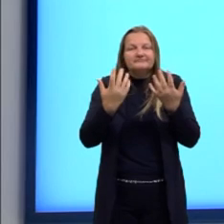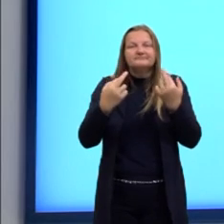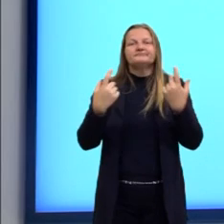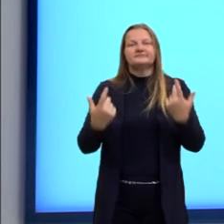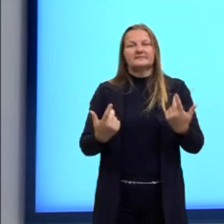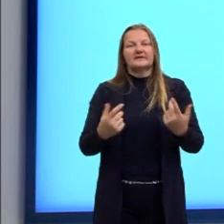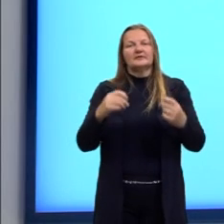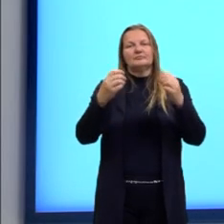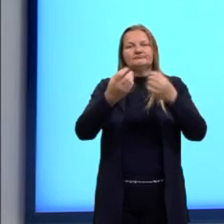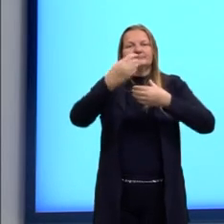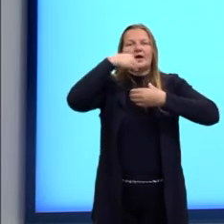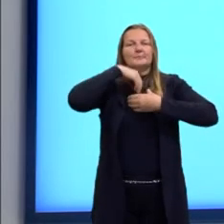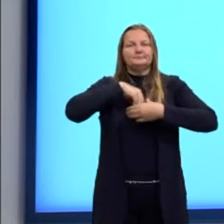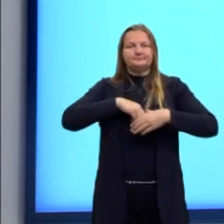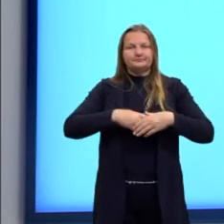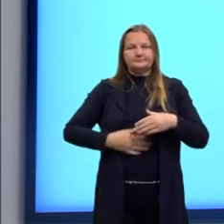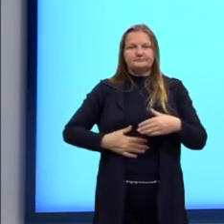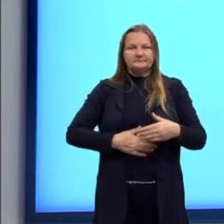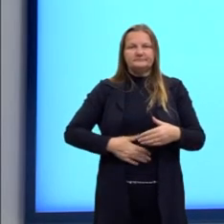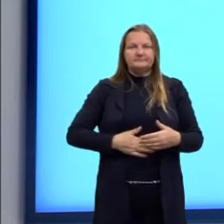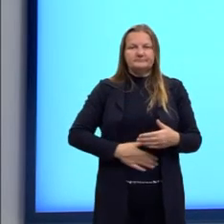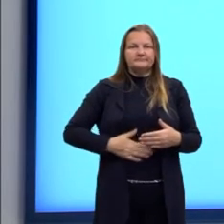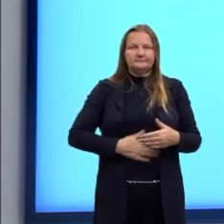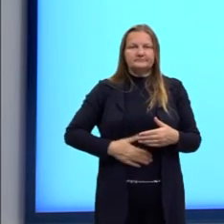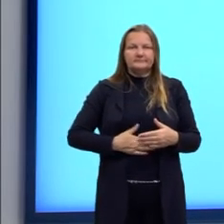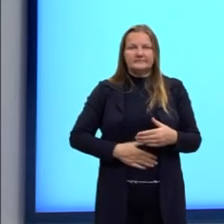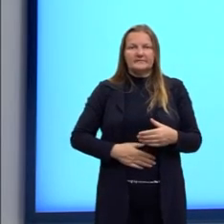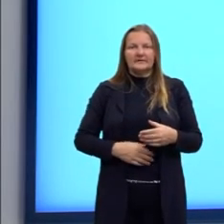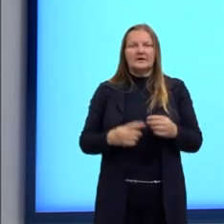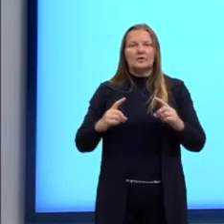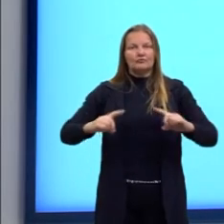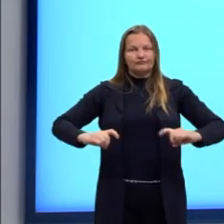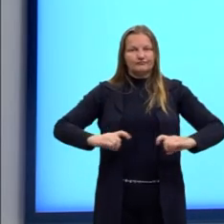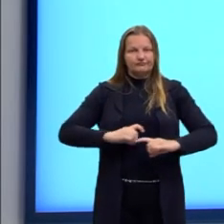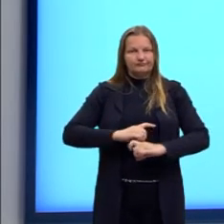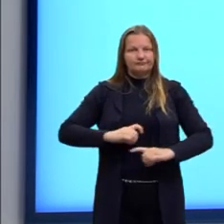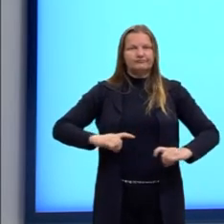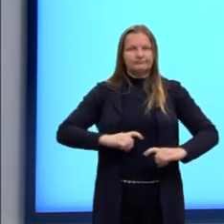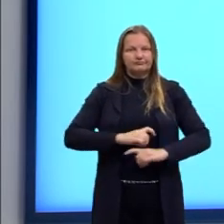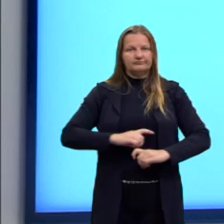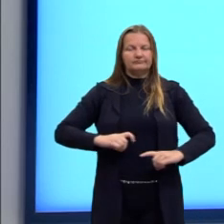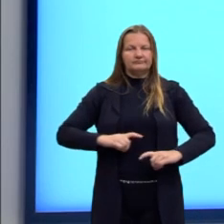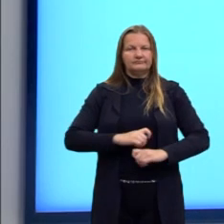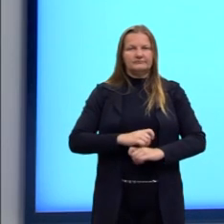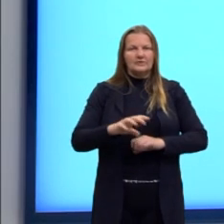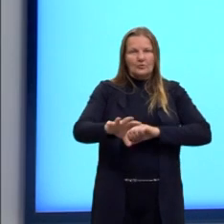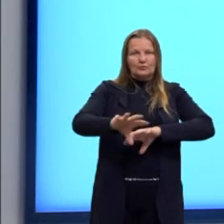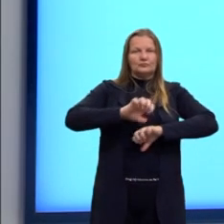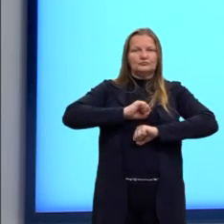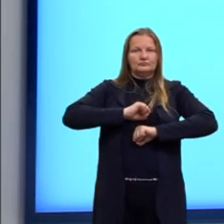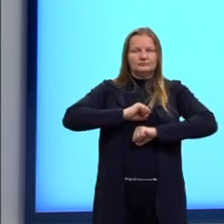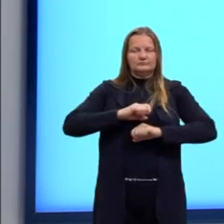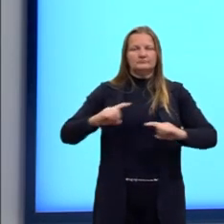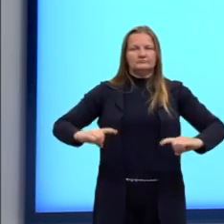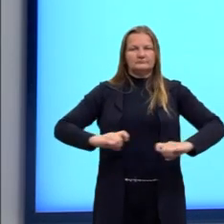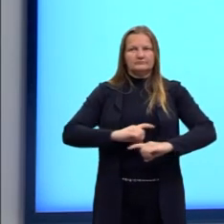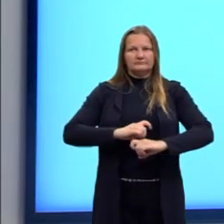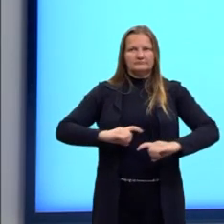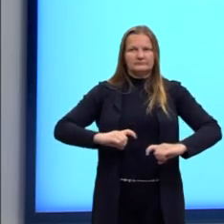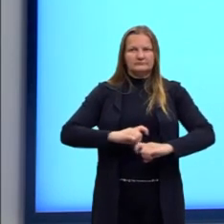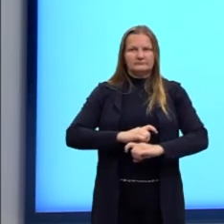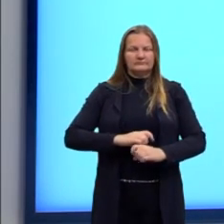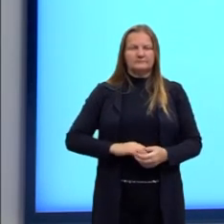comer os alimentos sem lavar e pode estar aí se contaminando, então, com a bactéria, com essa bactéria.